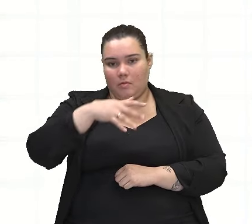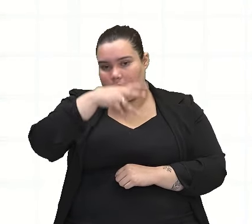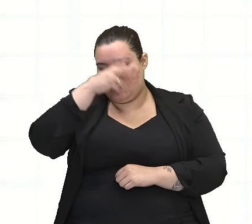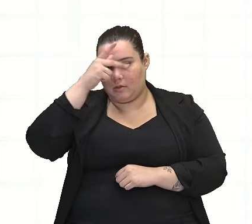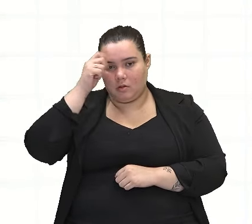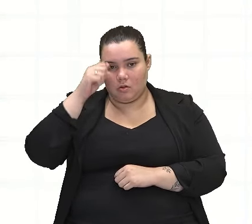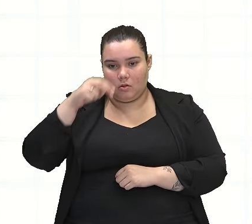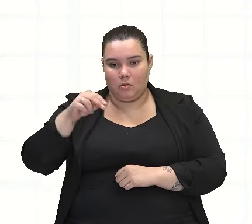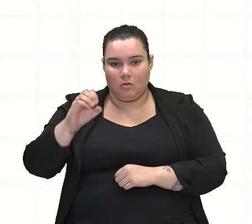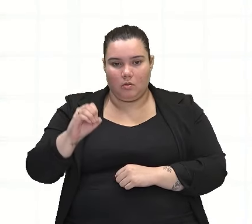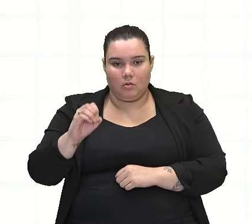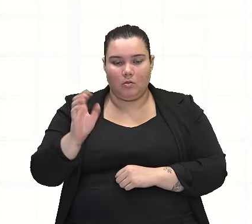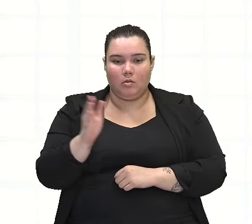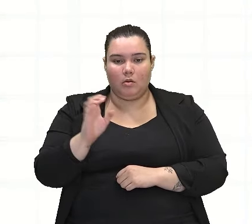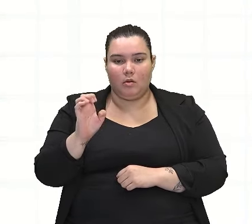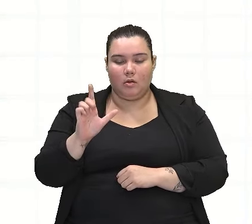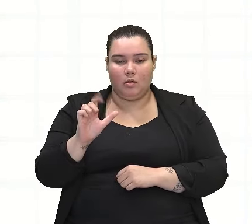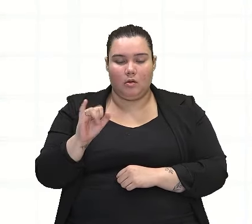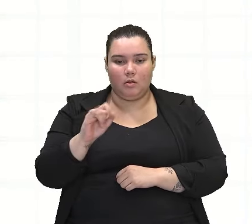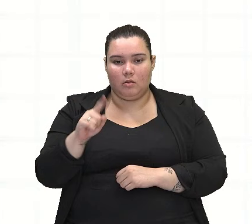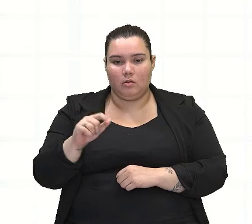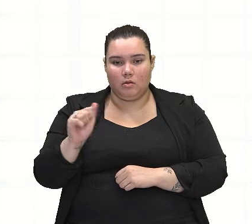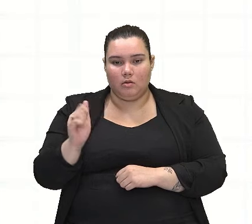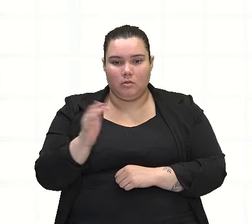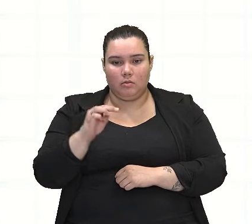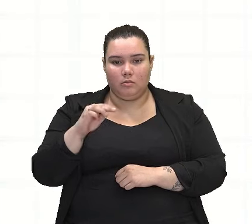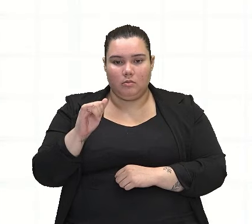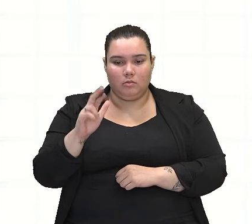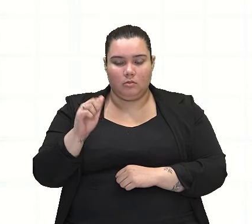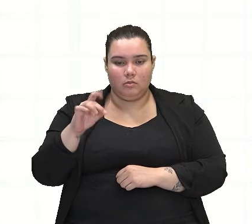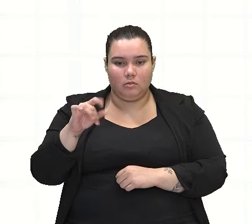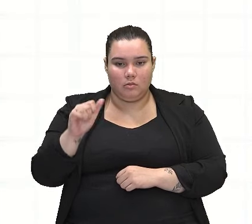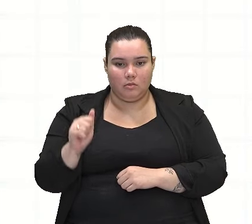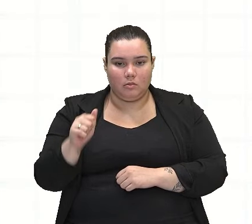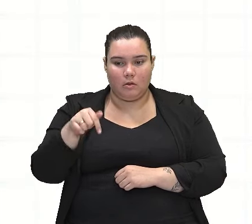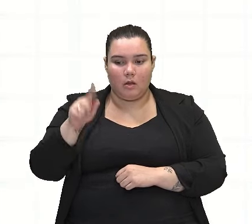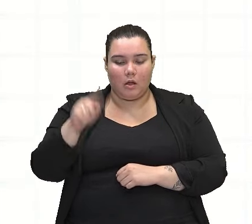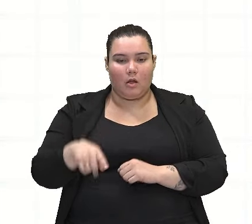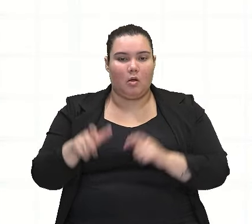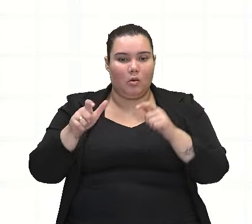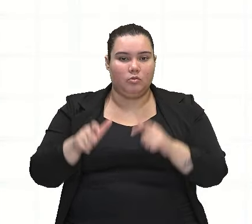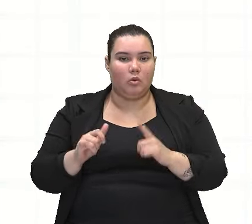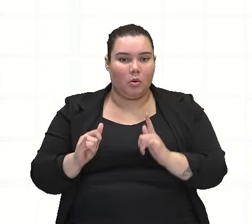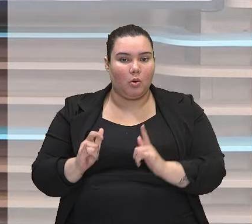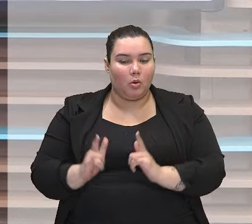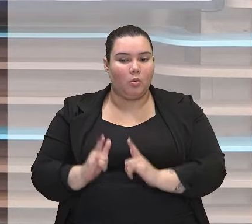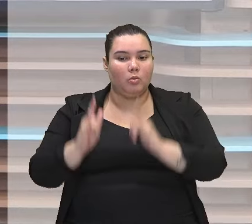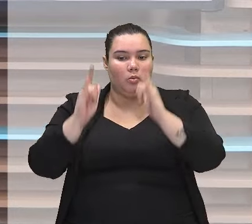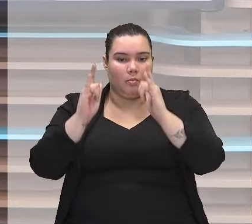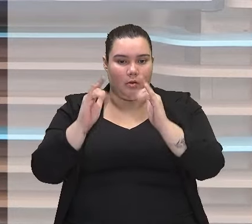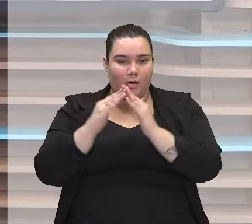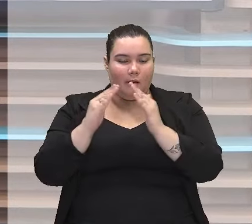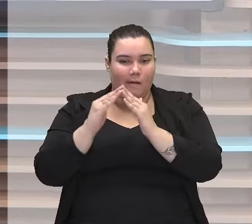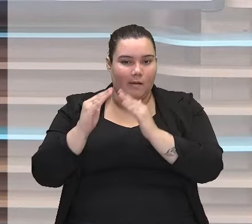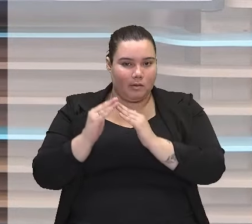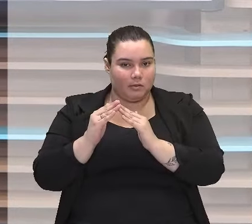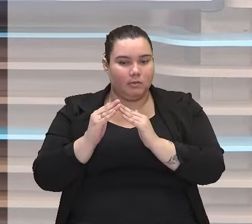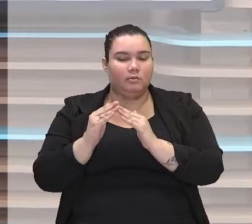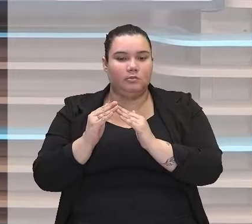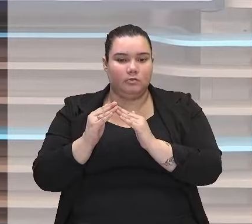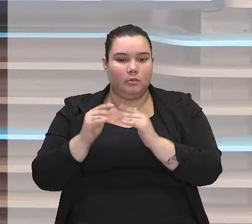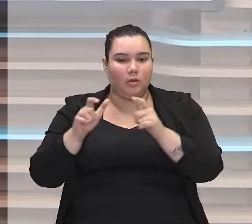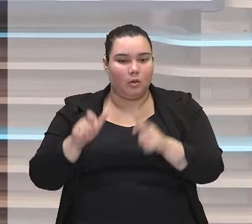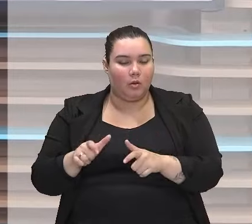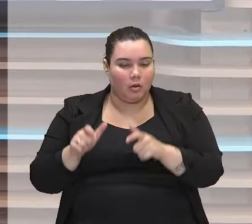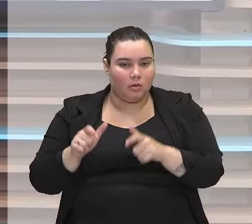Elisa Miranda, percebam que Elisa Miranda seria o nome do condomínio, do local. Então, nós temos aí a